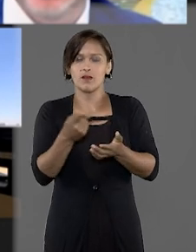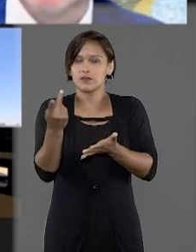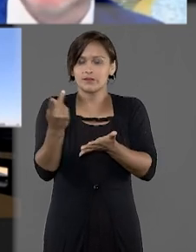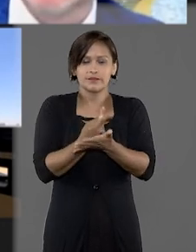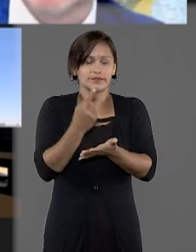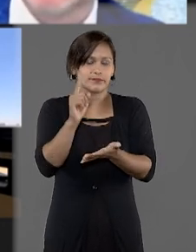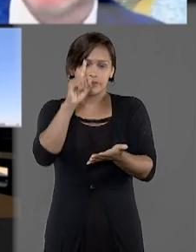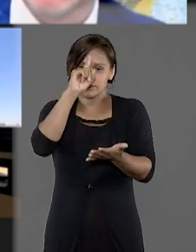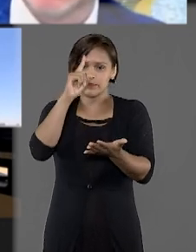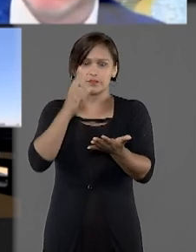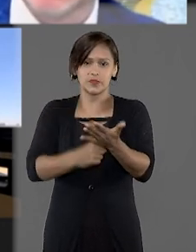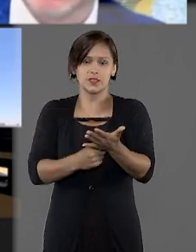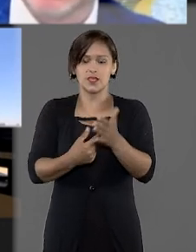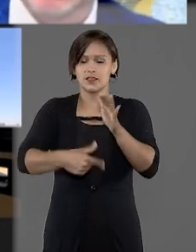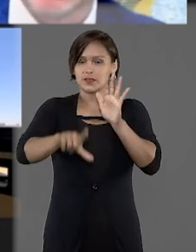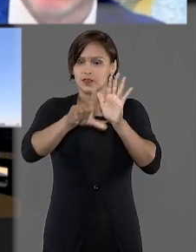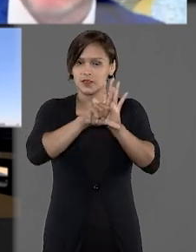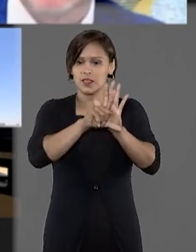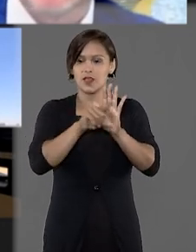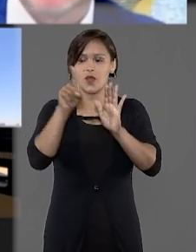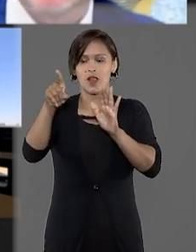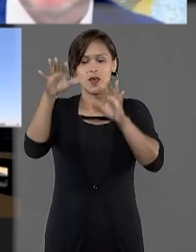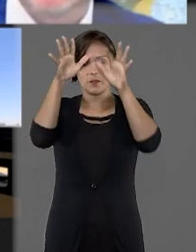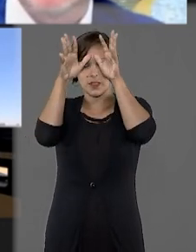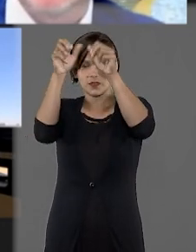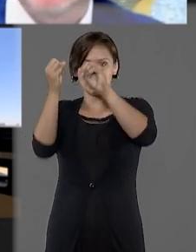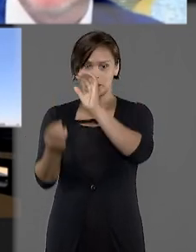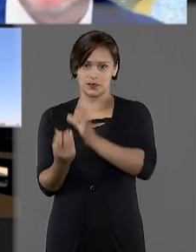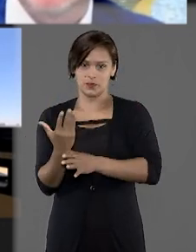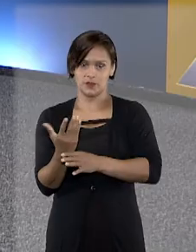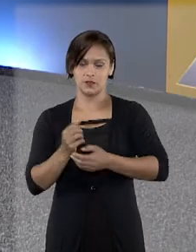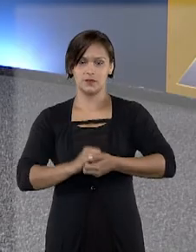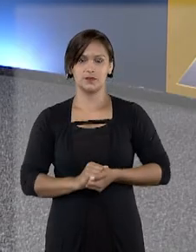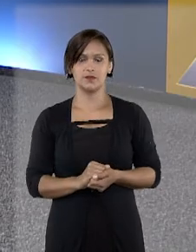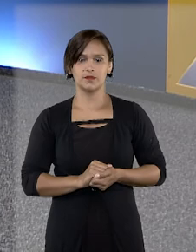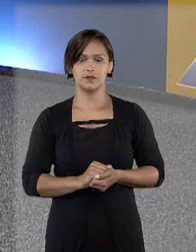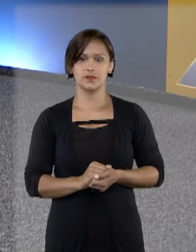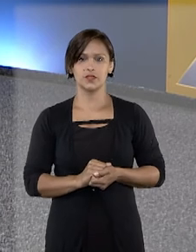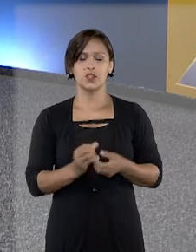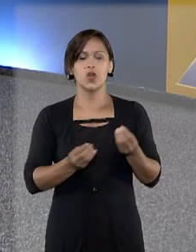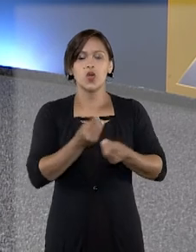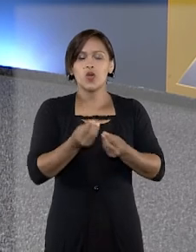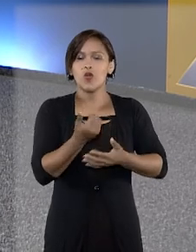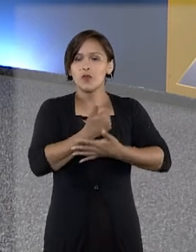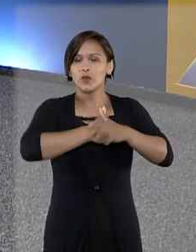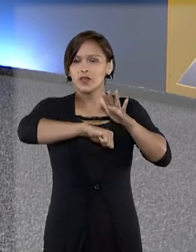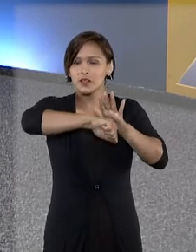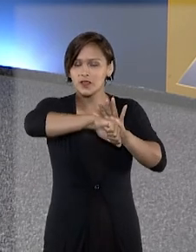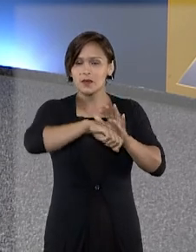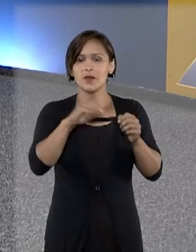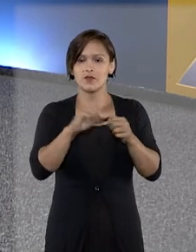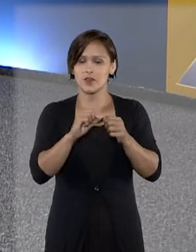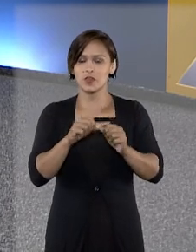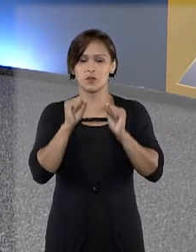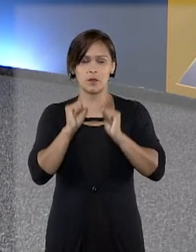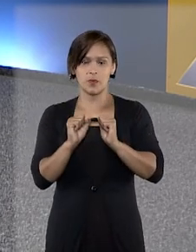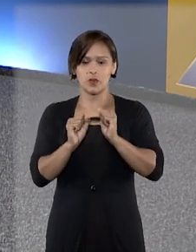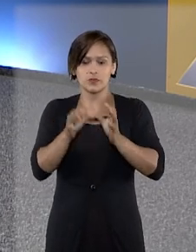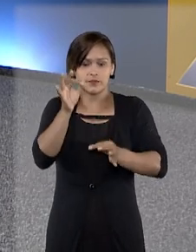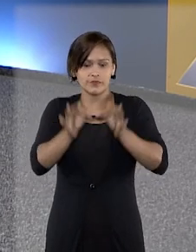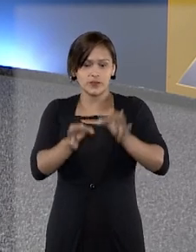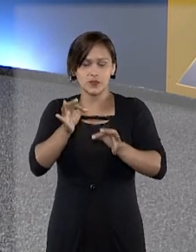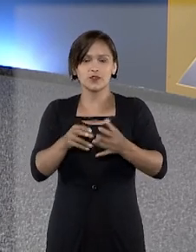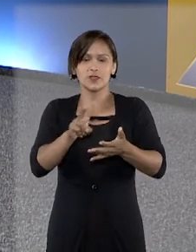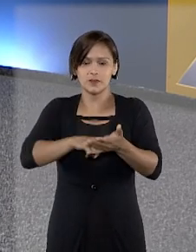correta a aplicação do dispositivo legal pelo Tribunal de Origem. Modo como o crime é cometido pode justificar a